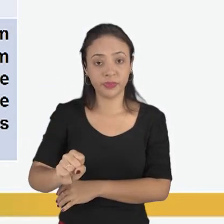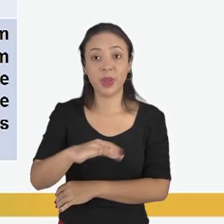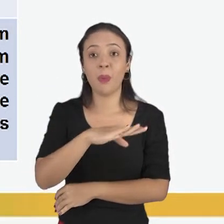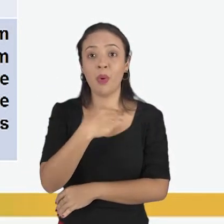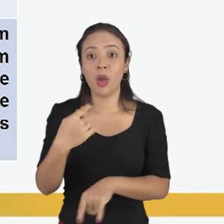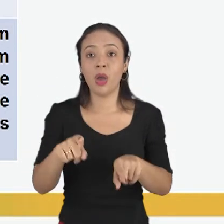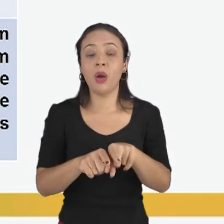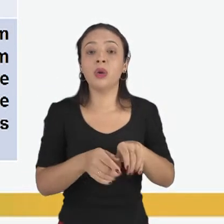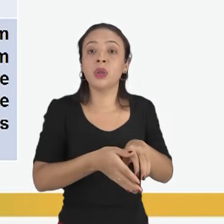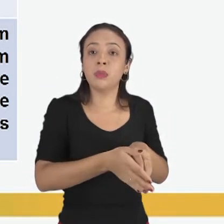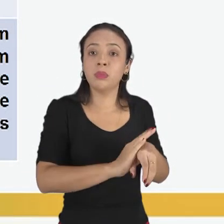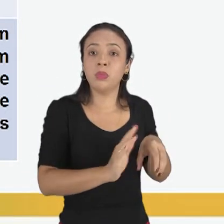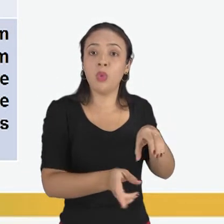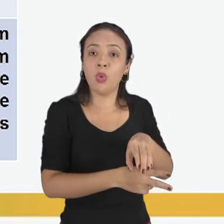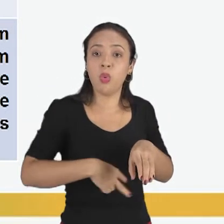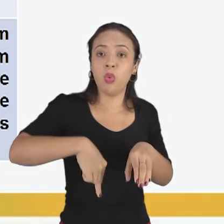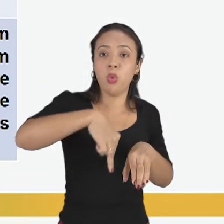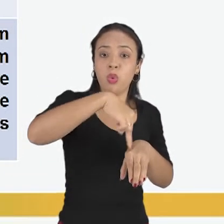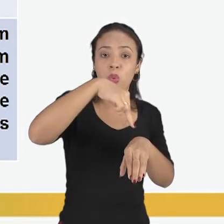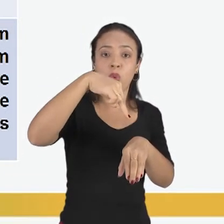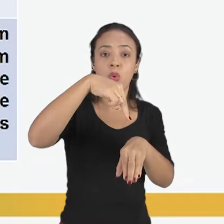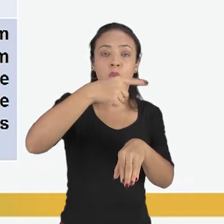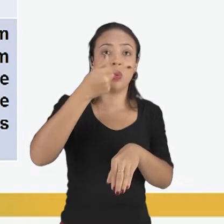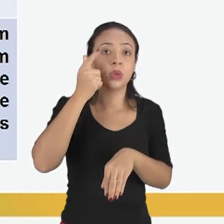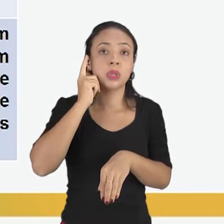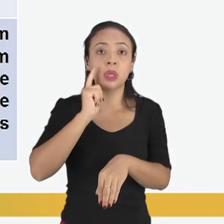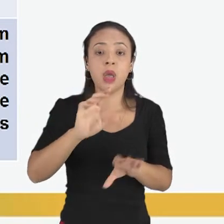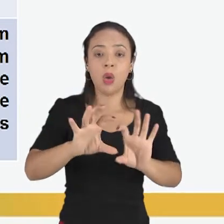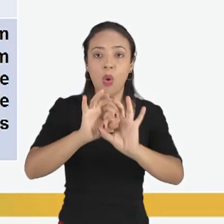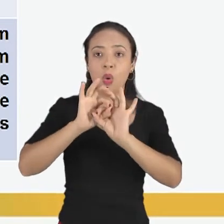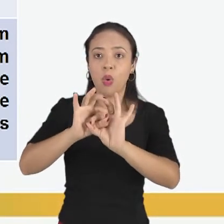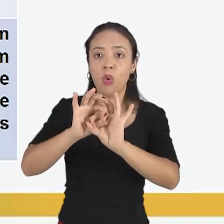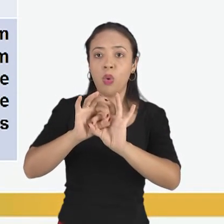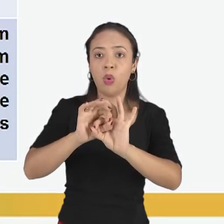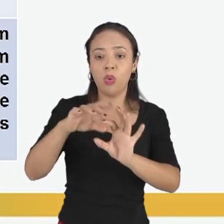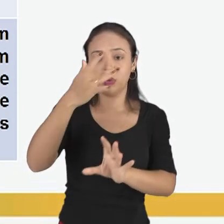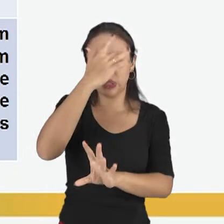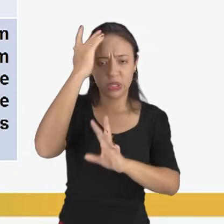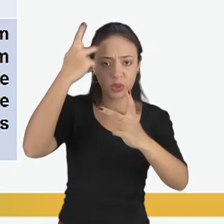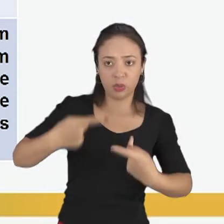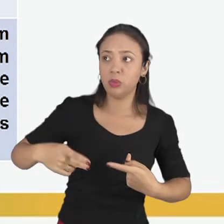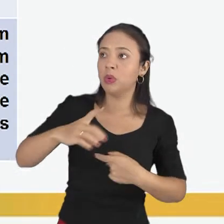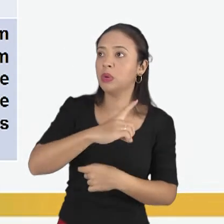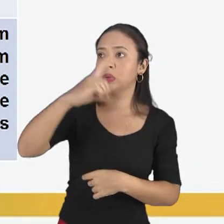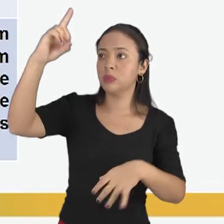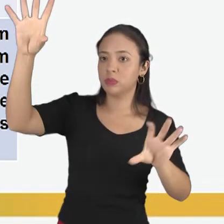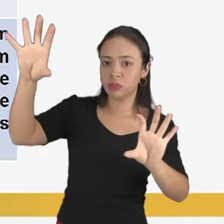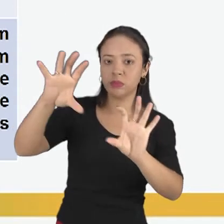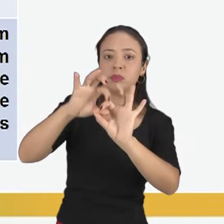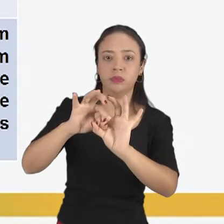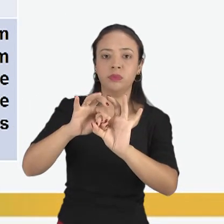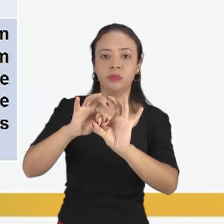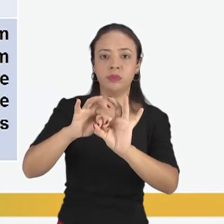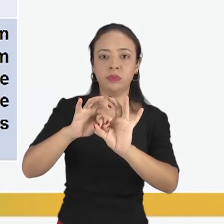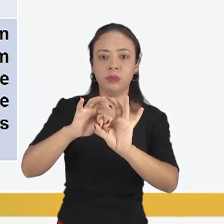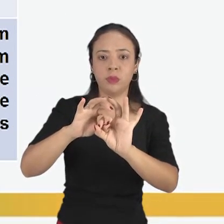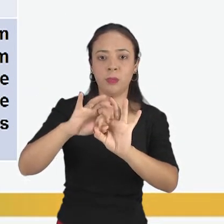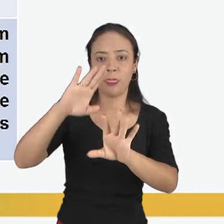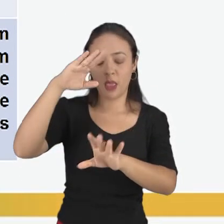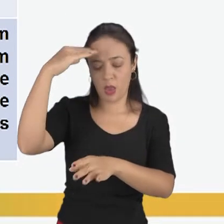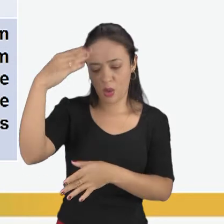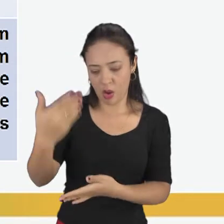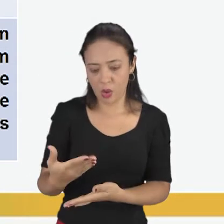ressuscitou para restaurar a comunhão do homem com Deus. Essa é a tradição cristã. Cultuam a Deus em